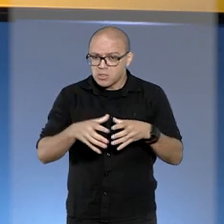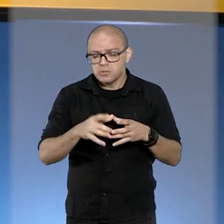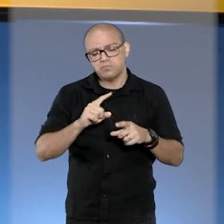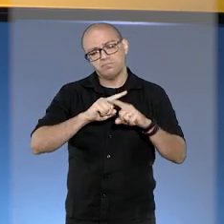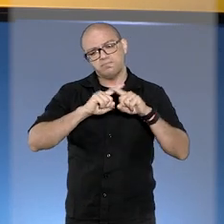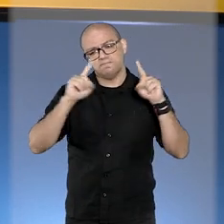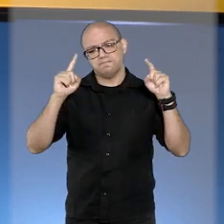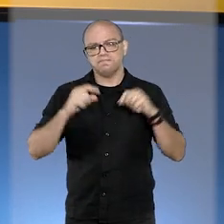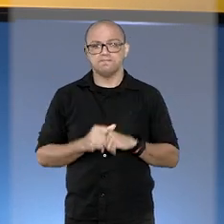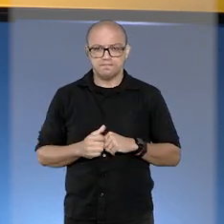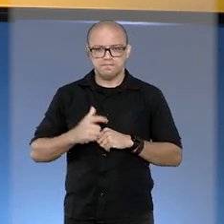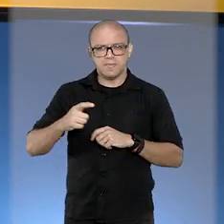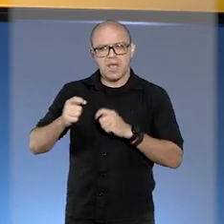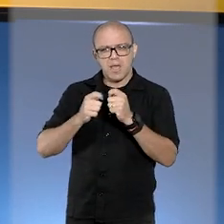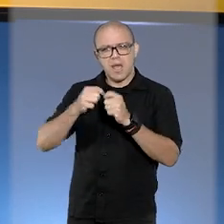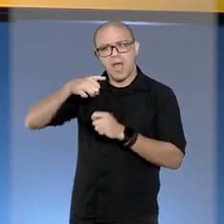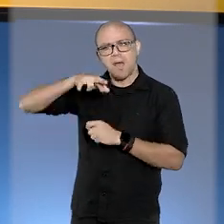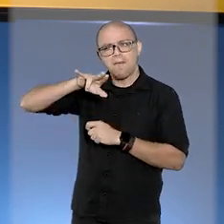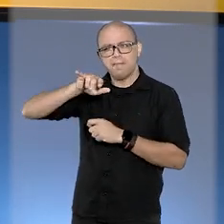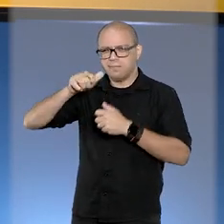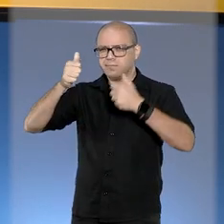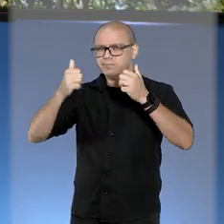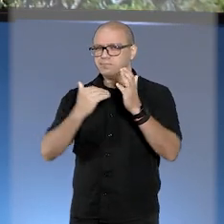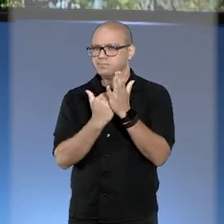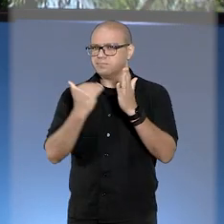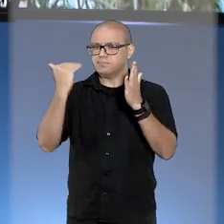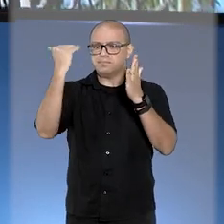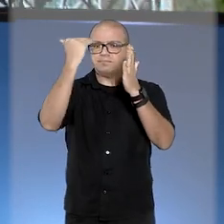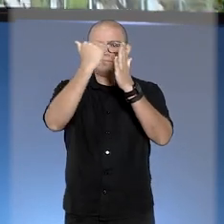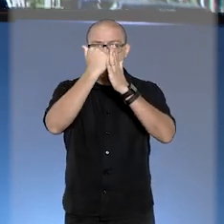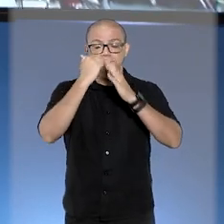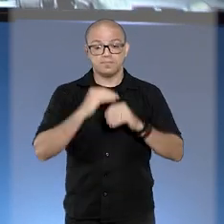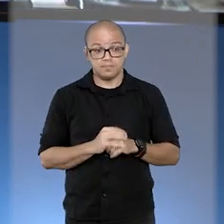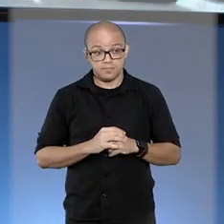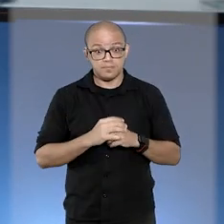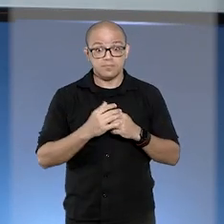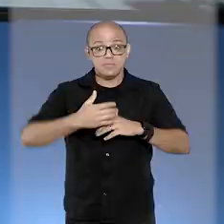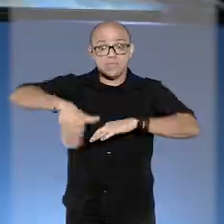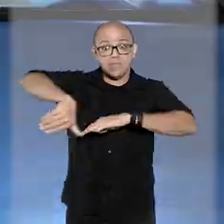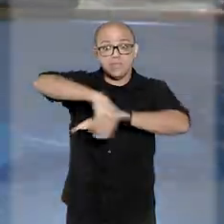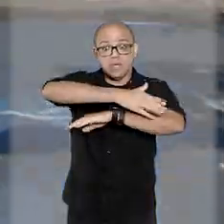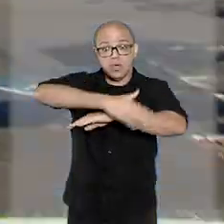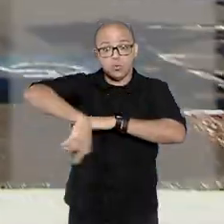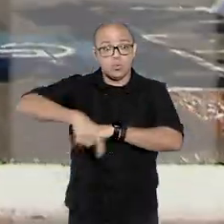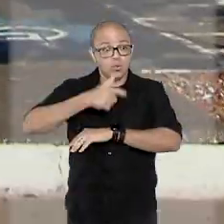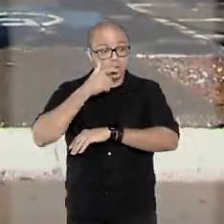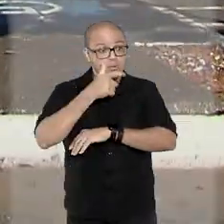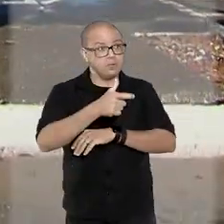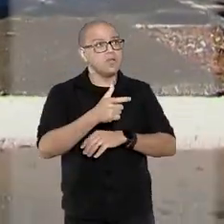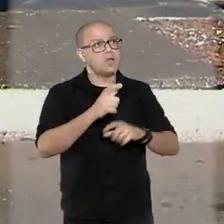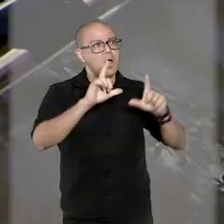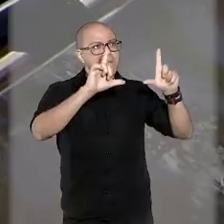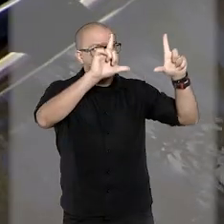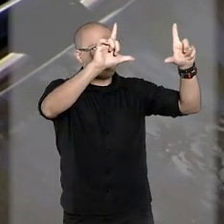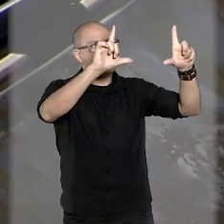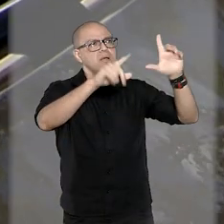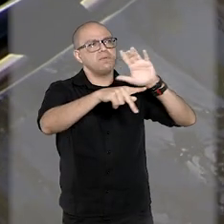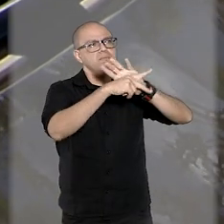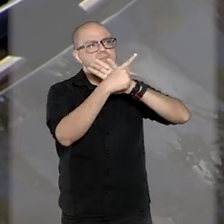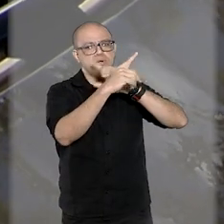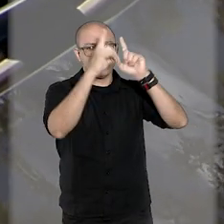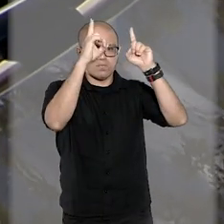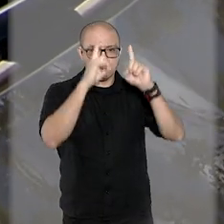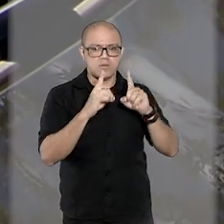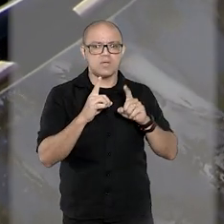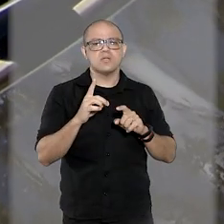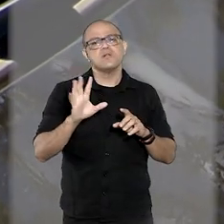Campos tem mais detalhes dessa decisão. Nas ruas, não é difícil encontrar a vaga reservada, mas sem o